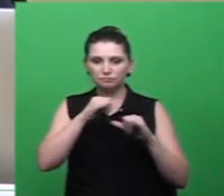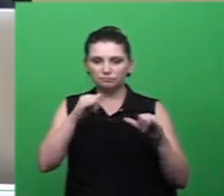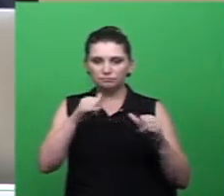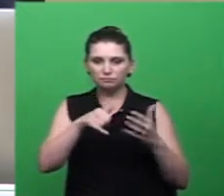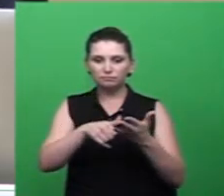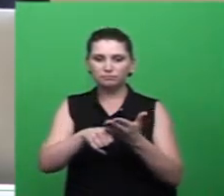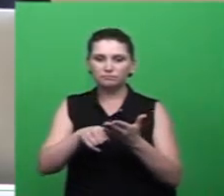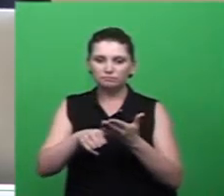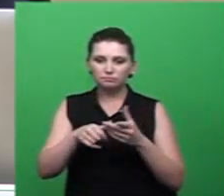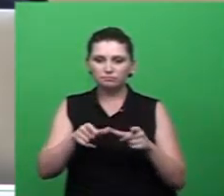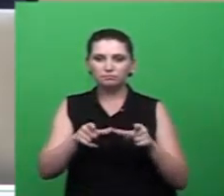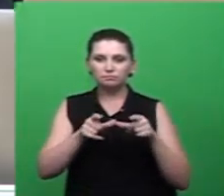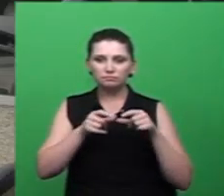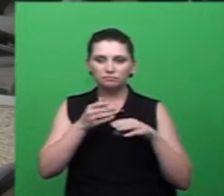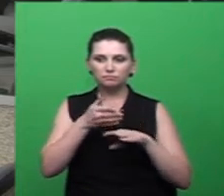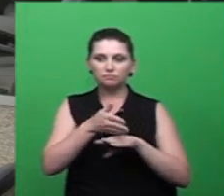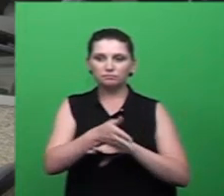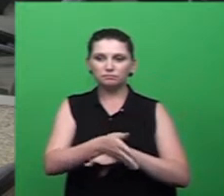Aprovado por unanimidade.